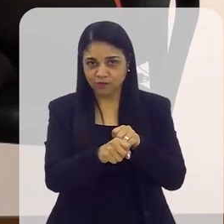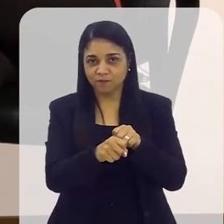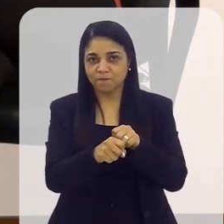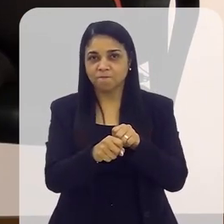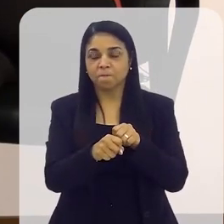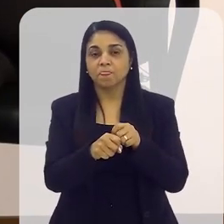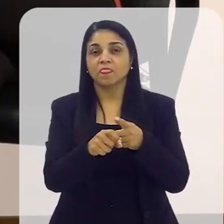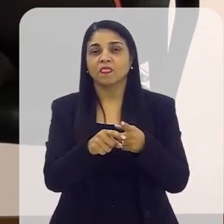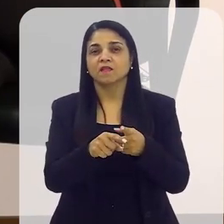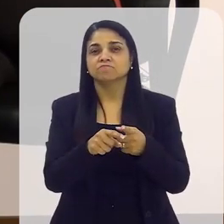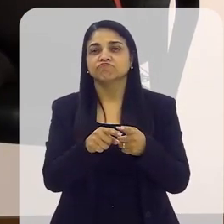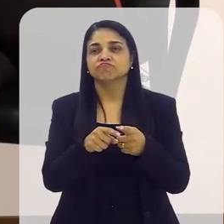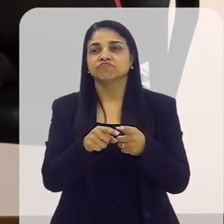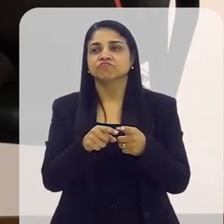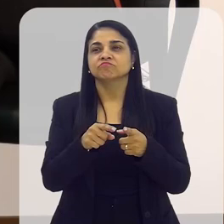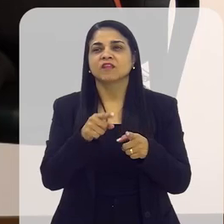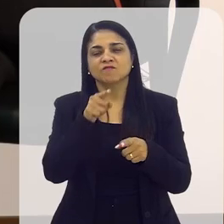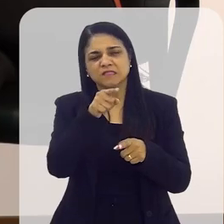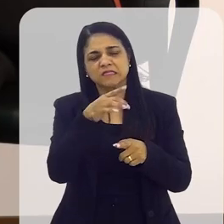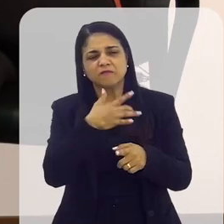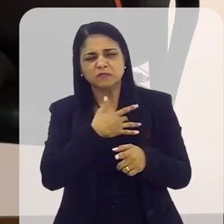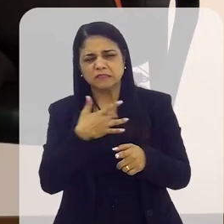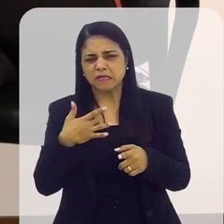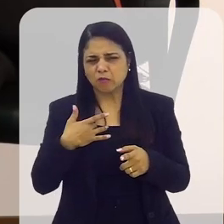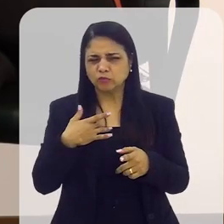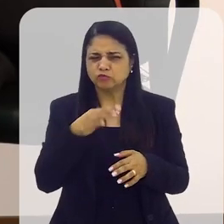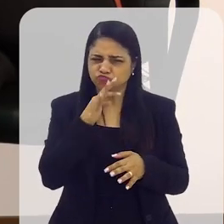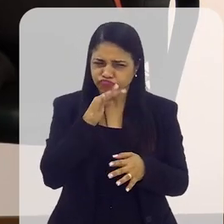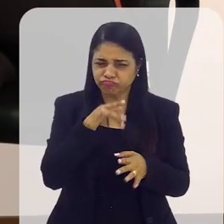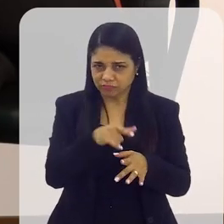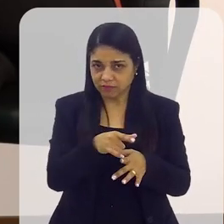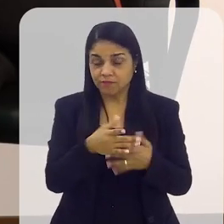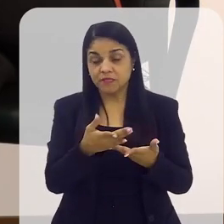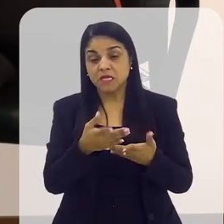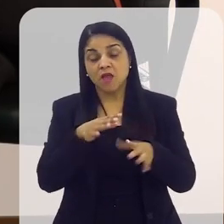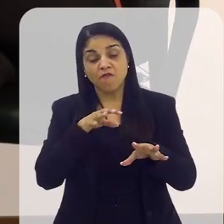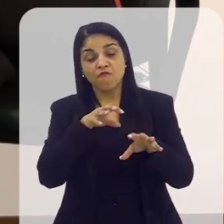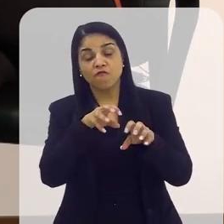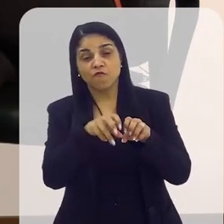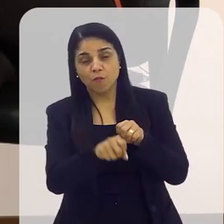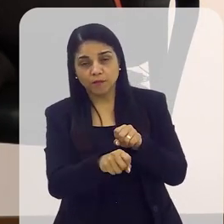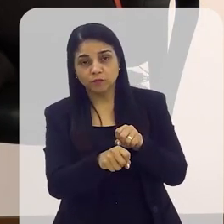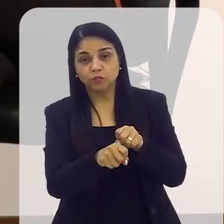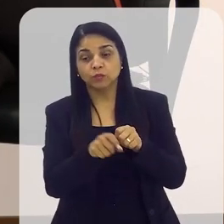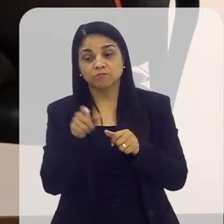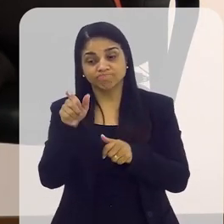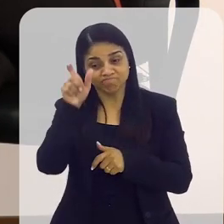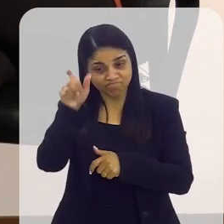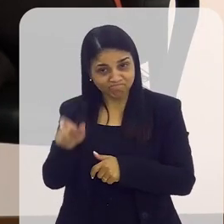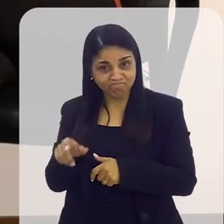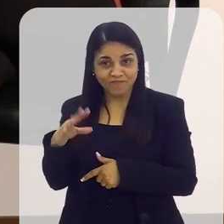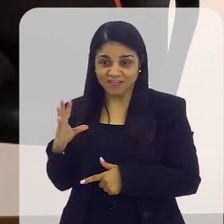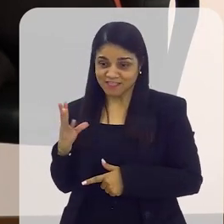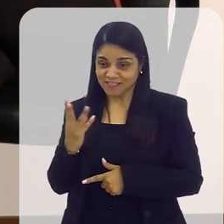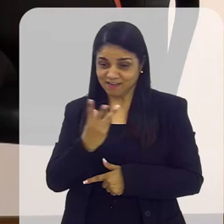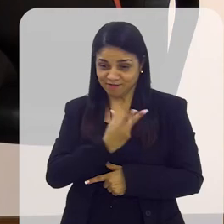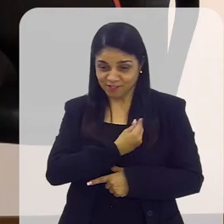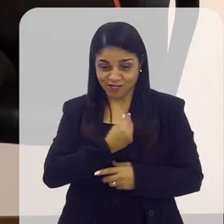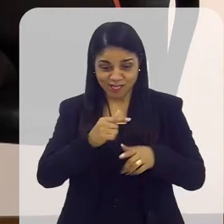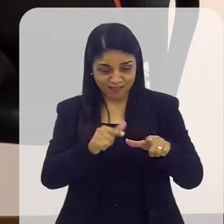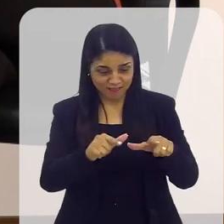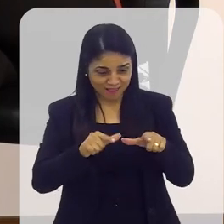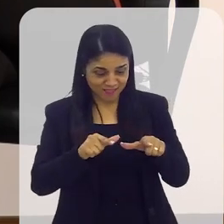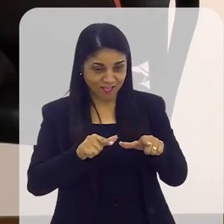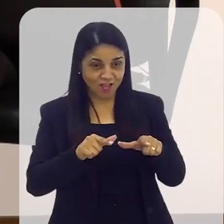estava saindo de um momento de saúde e tal. E, nessa formatura, ele ia estar lá para poder